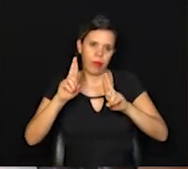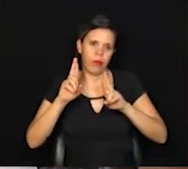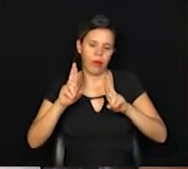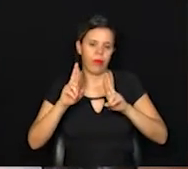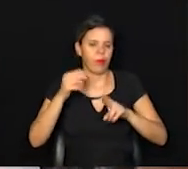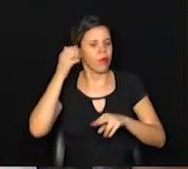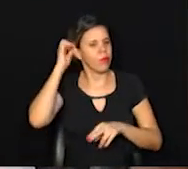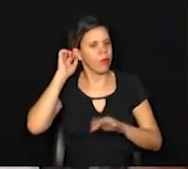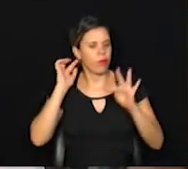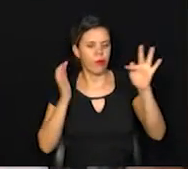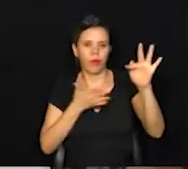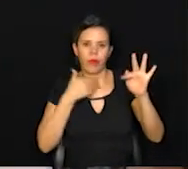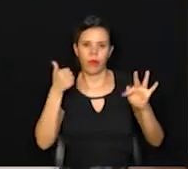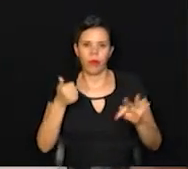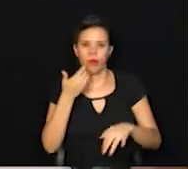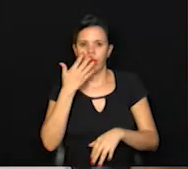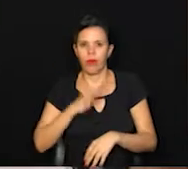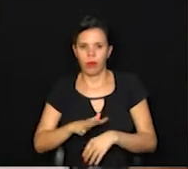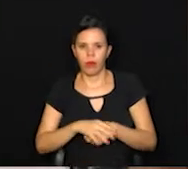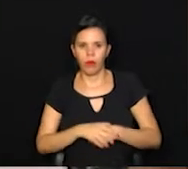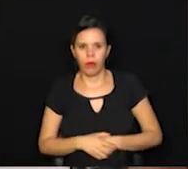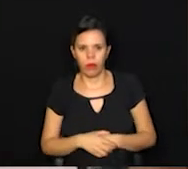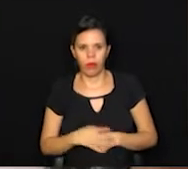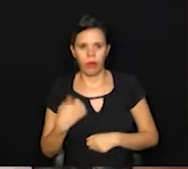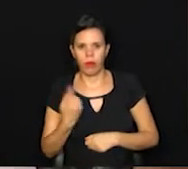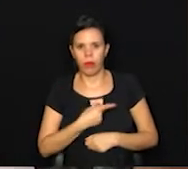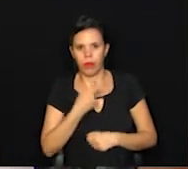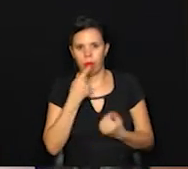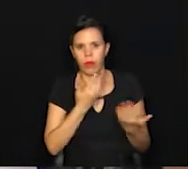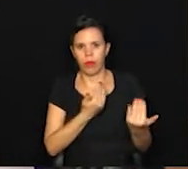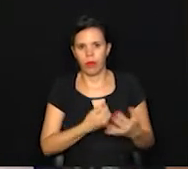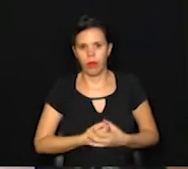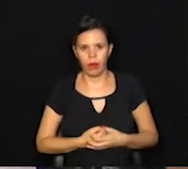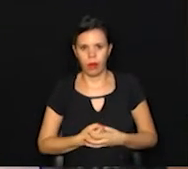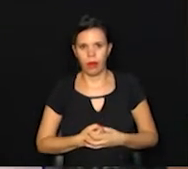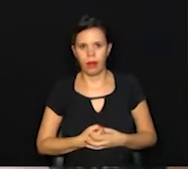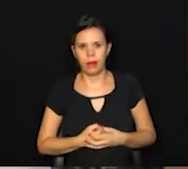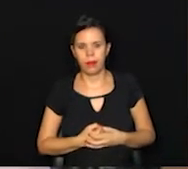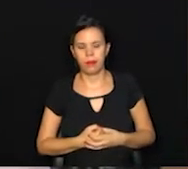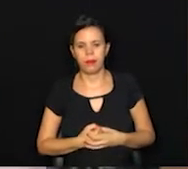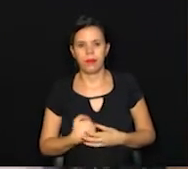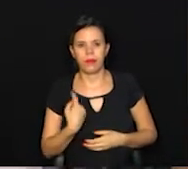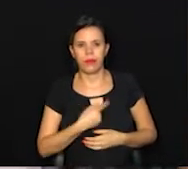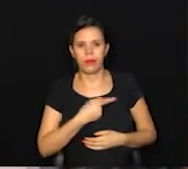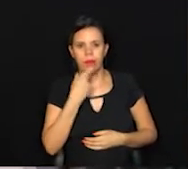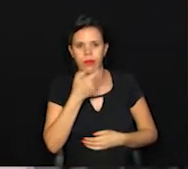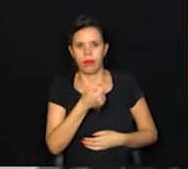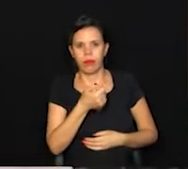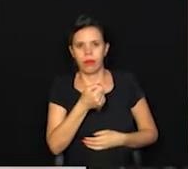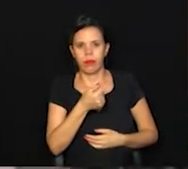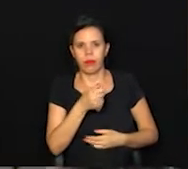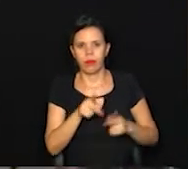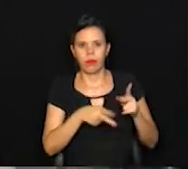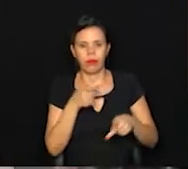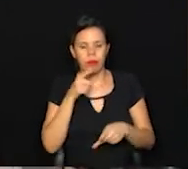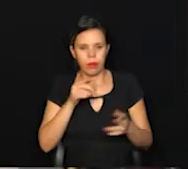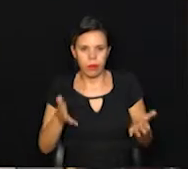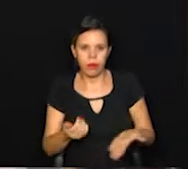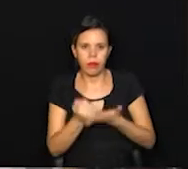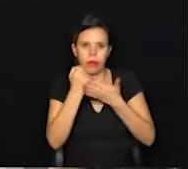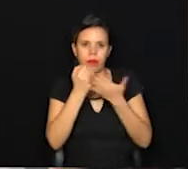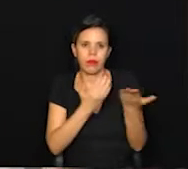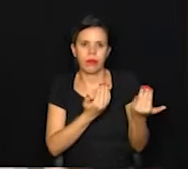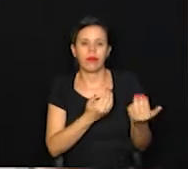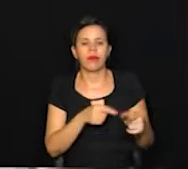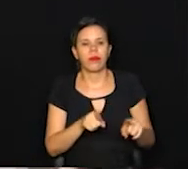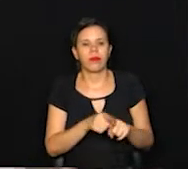para um futuro melhor, a gente fala das crianças, a gente fala dos jovens e a gente fala pouco daqueles que conduzem a mão dos